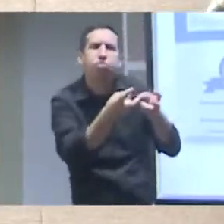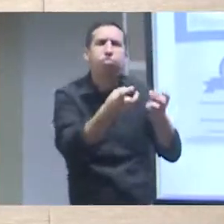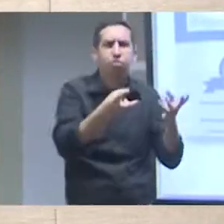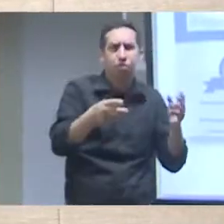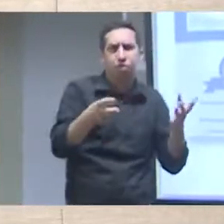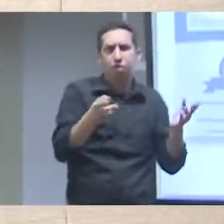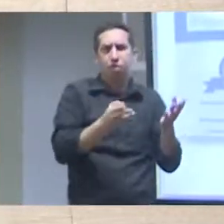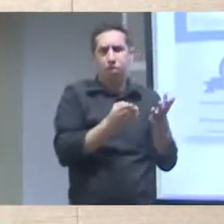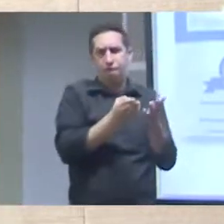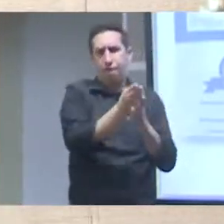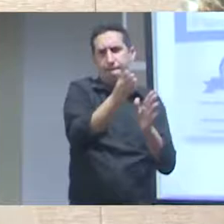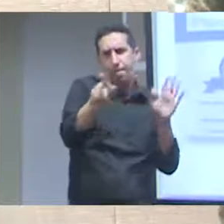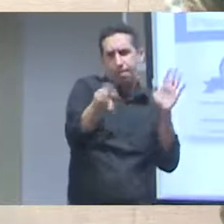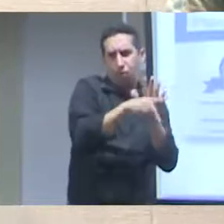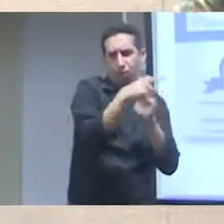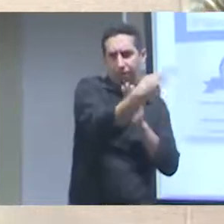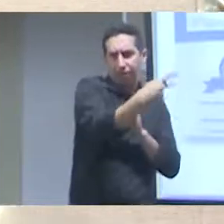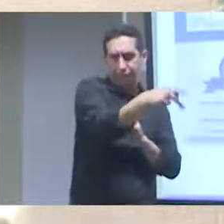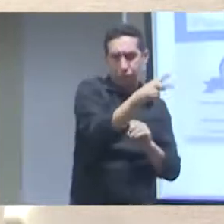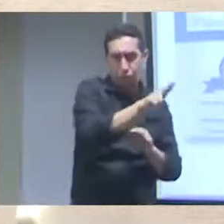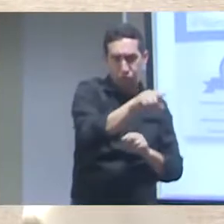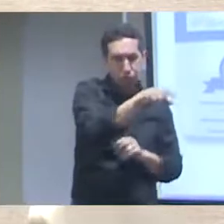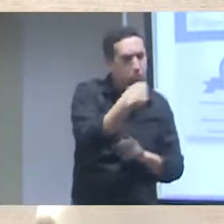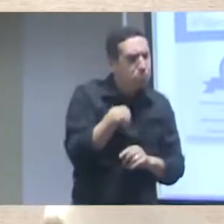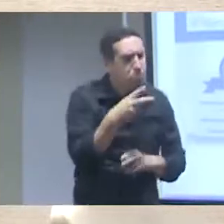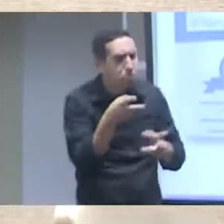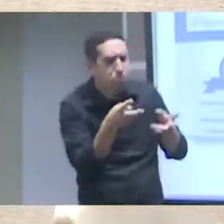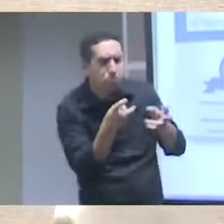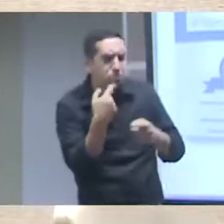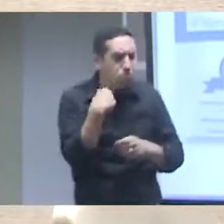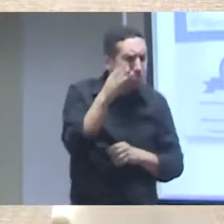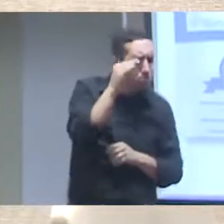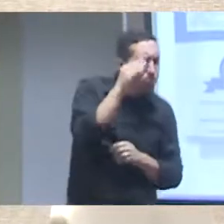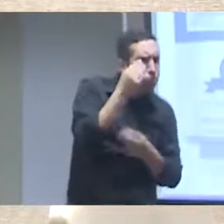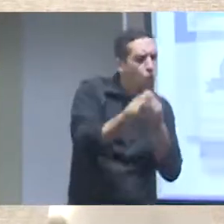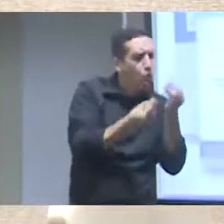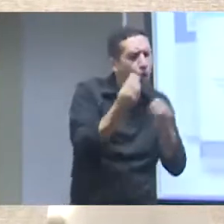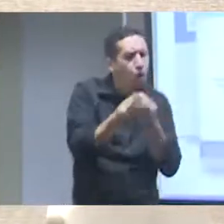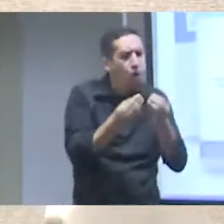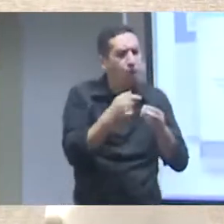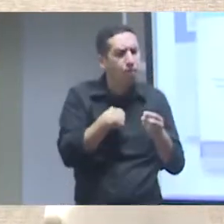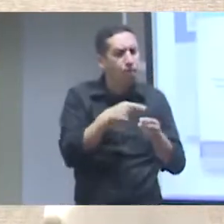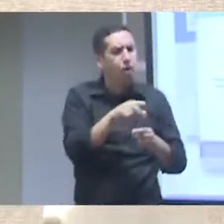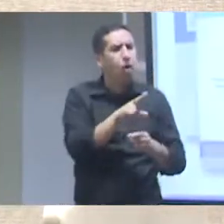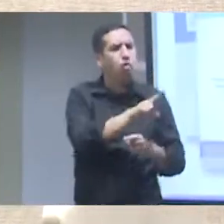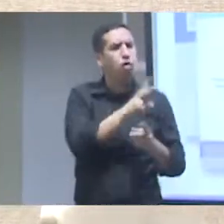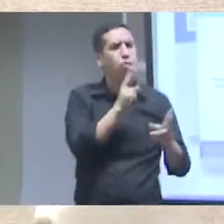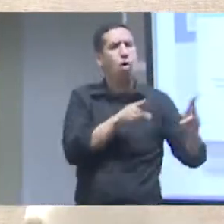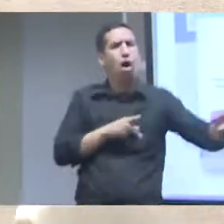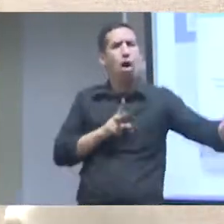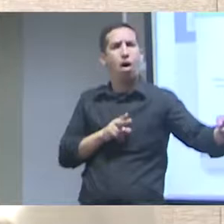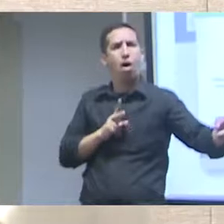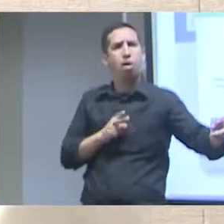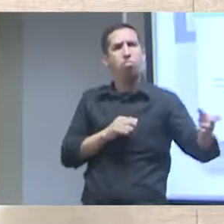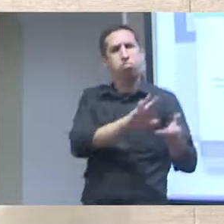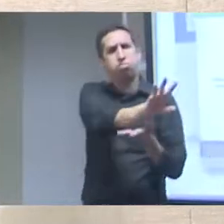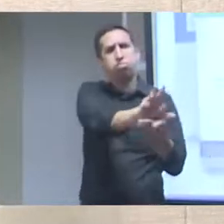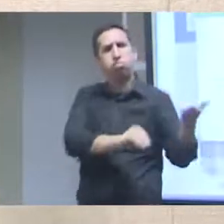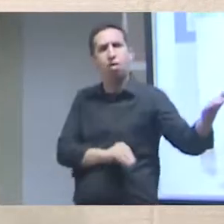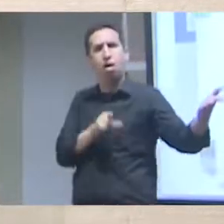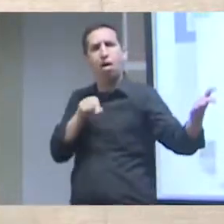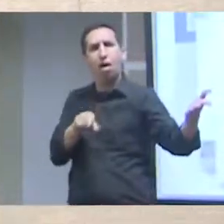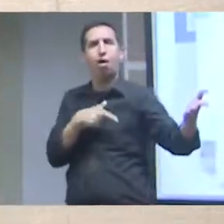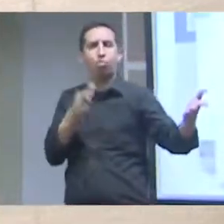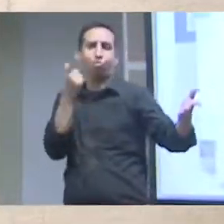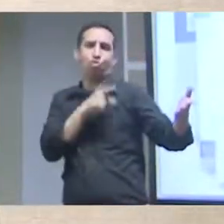pessoal da Embrapa informática e fomos ver como é que eles estavam fazendo que a gente teve dificuldade com a ferramenta que é o GeoNetworks